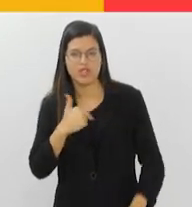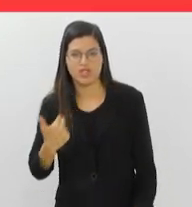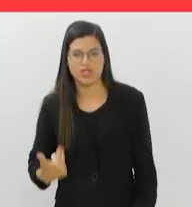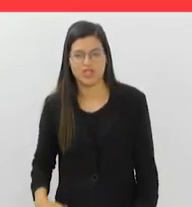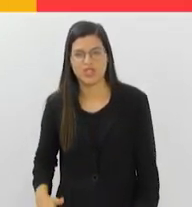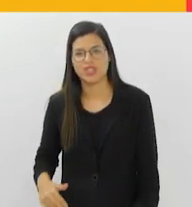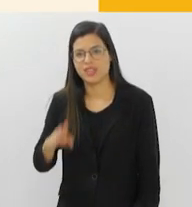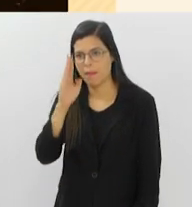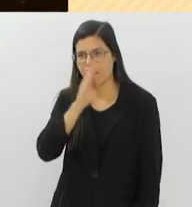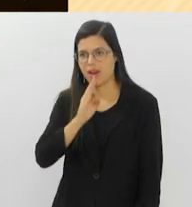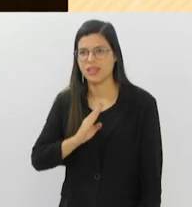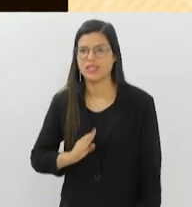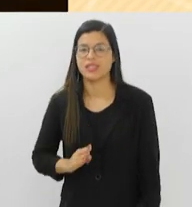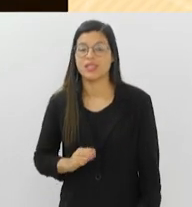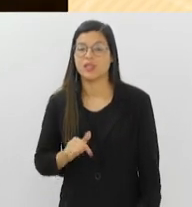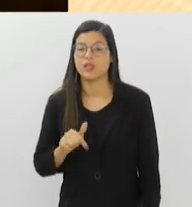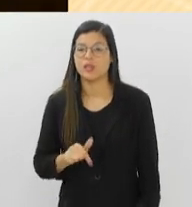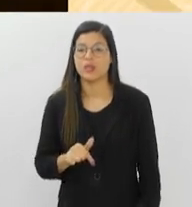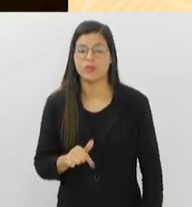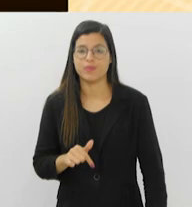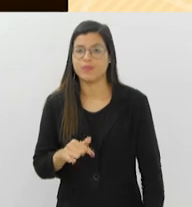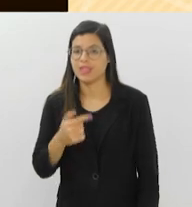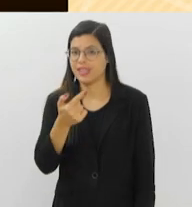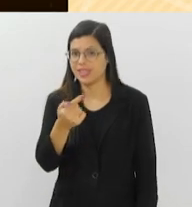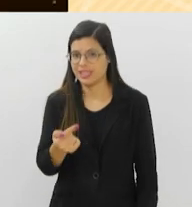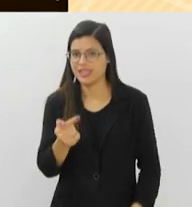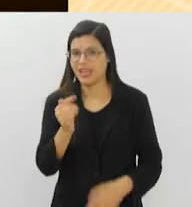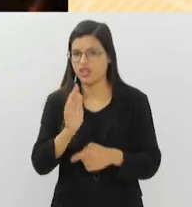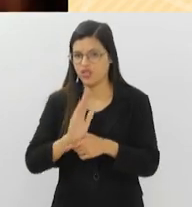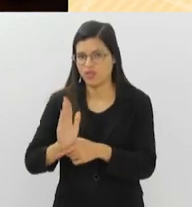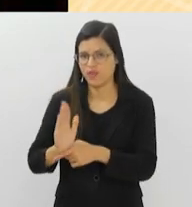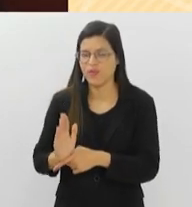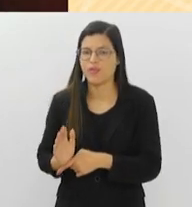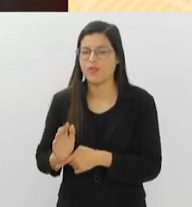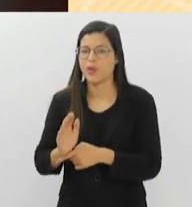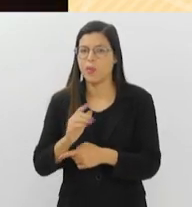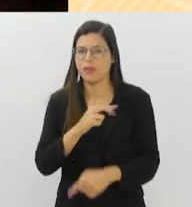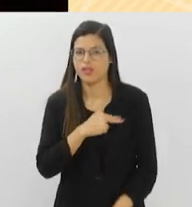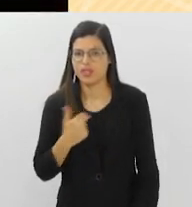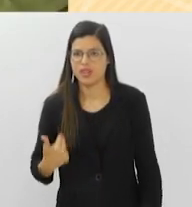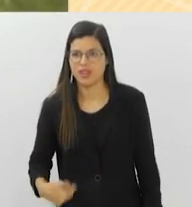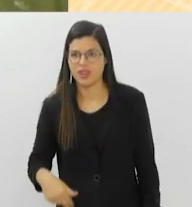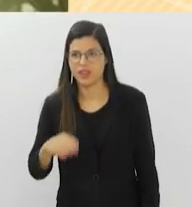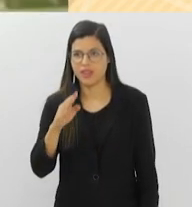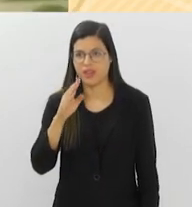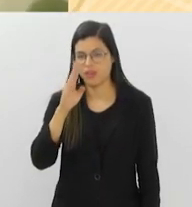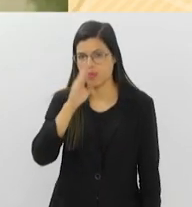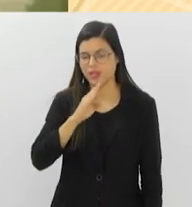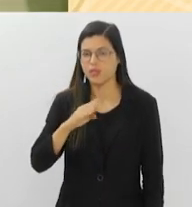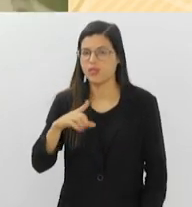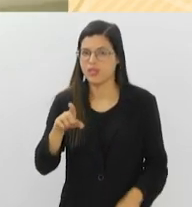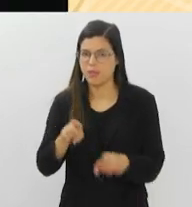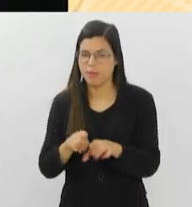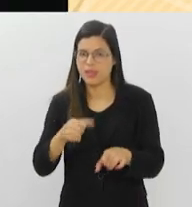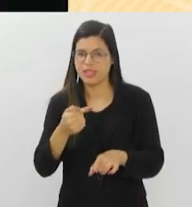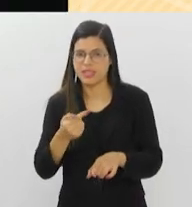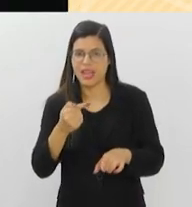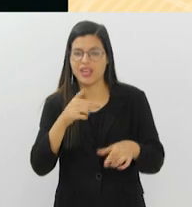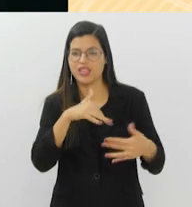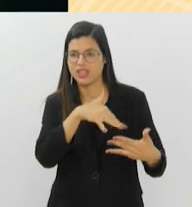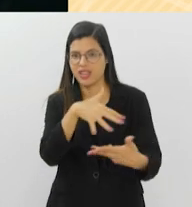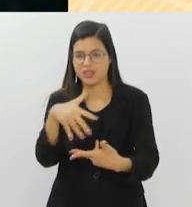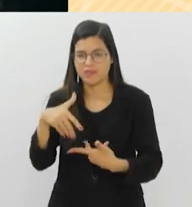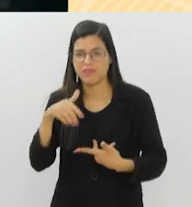Laura Alvim. Nesta edição, sete produções chinesas inéditas no Brasil e sete nacionais, que já estiveram nos